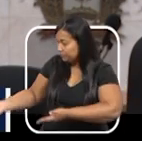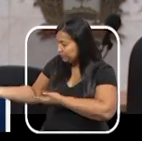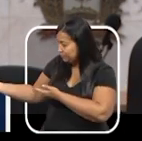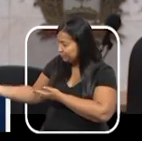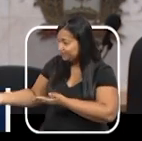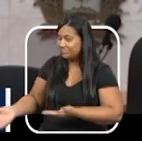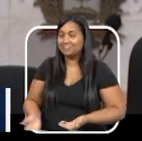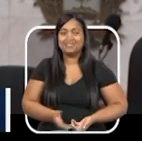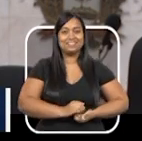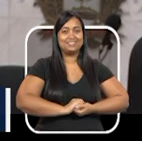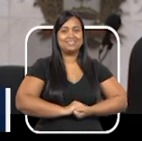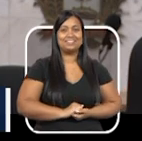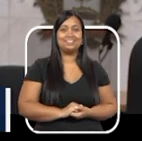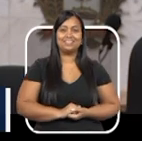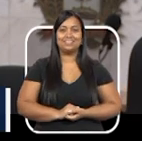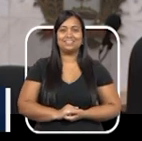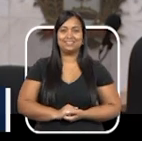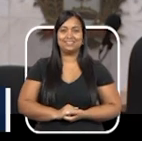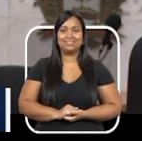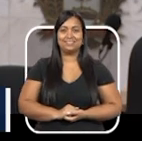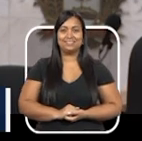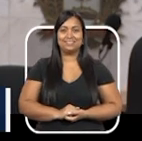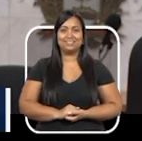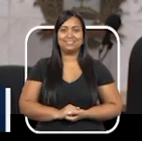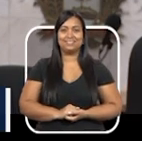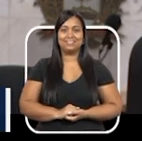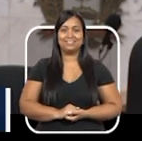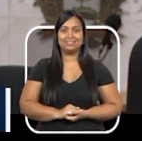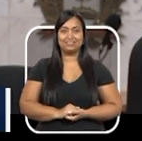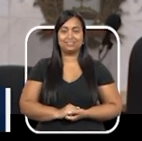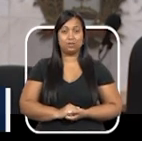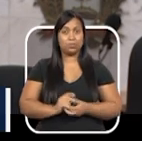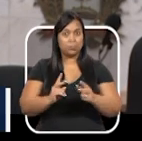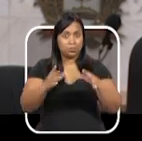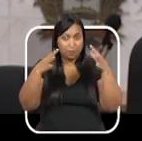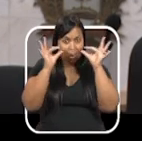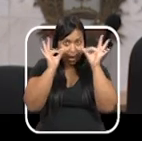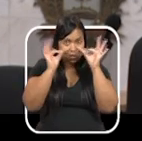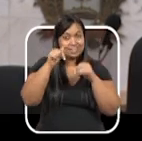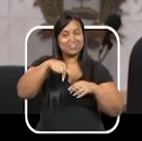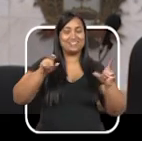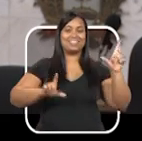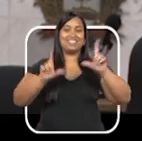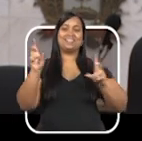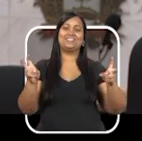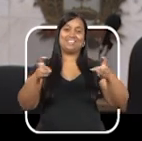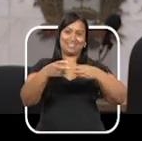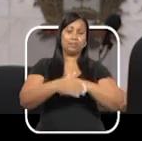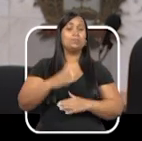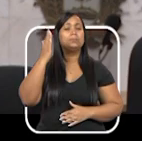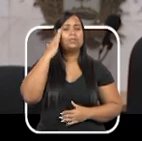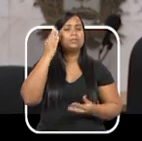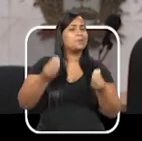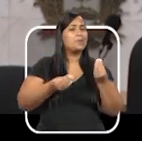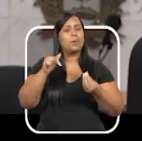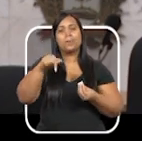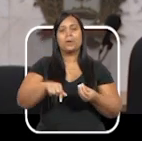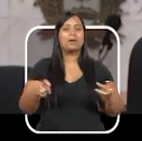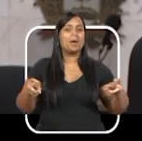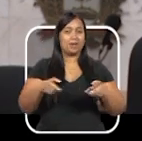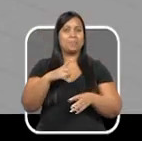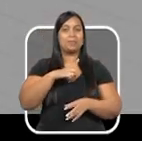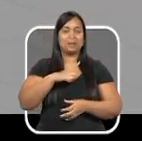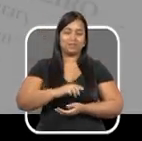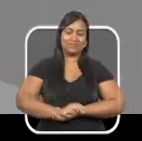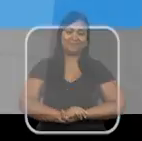.riopreto.sp.leg.br Continue ligado na TV Câmara para saber mais sobre os trabalhos do Poder Legislativo.